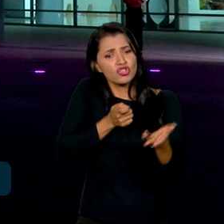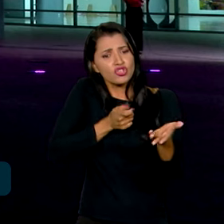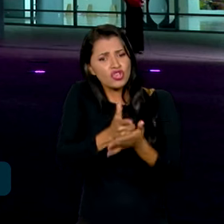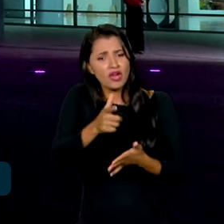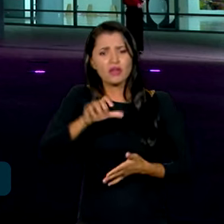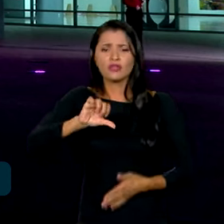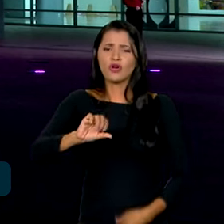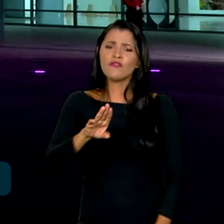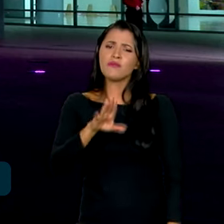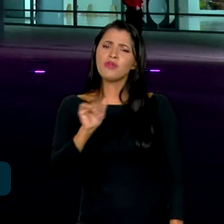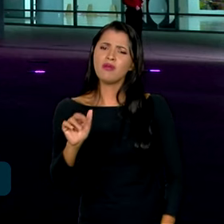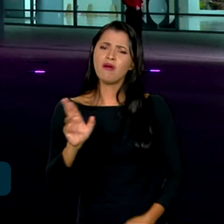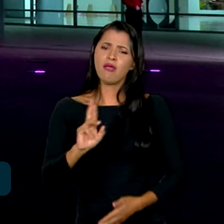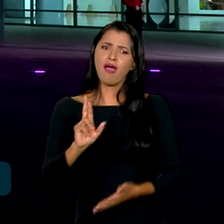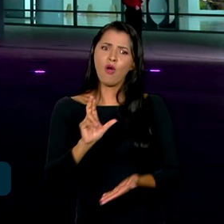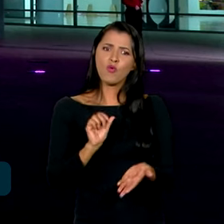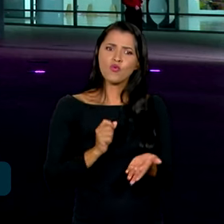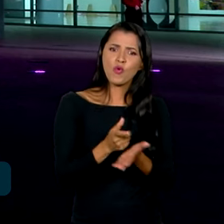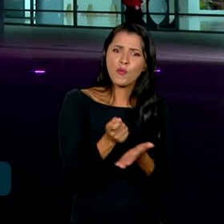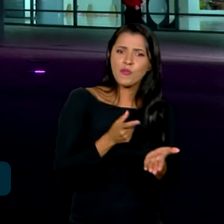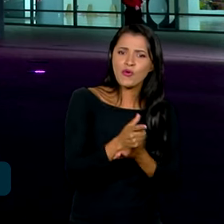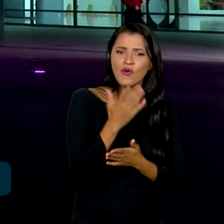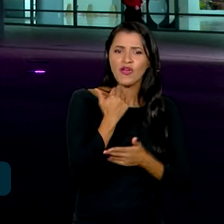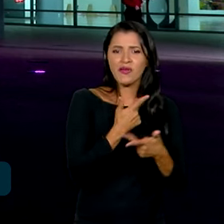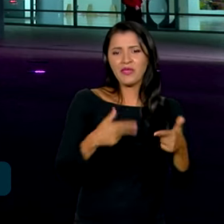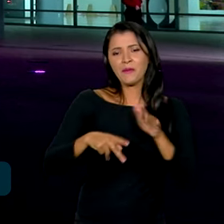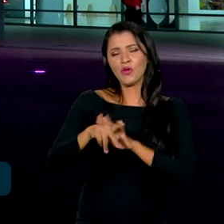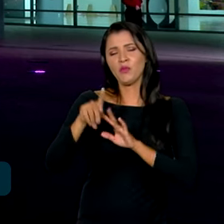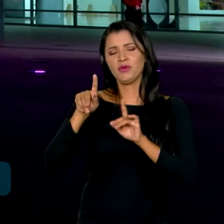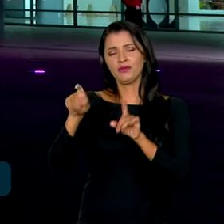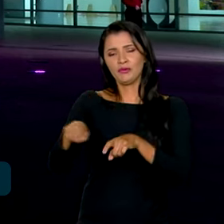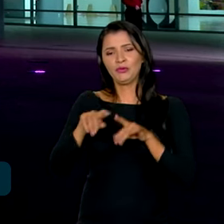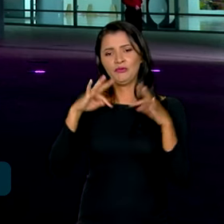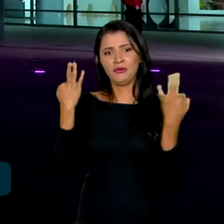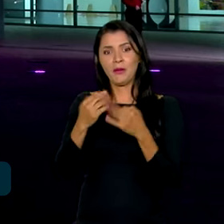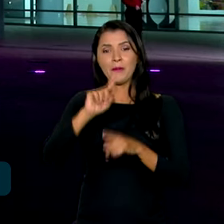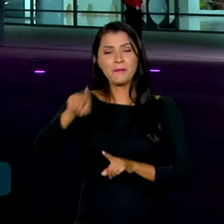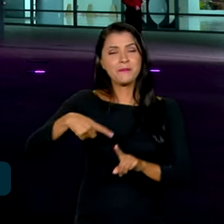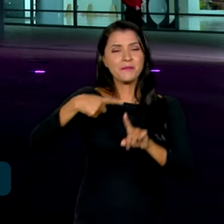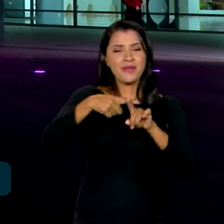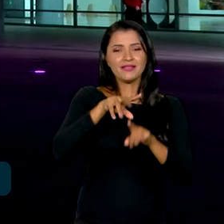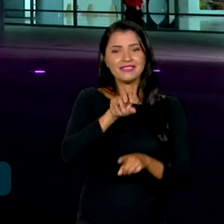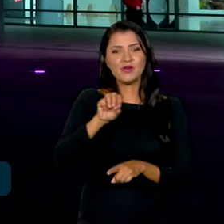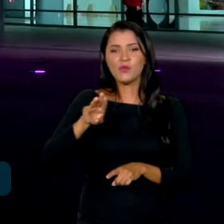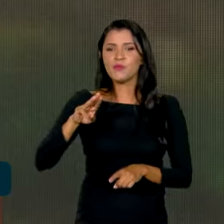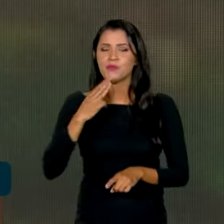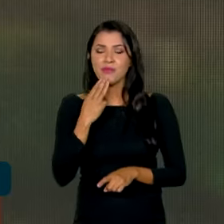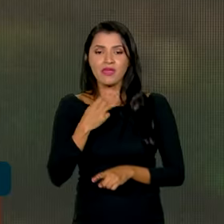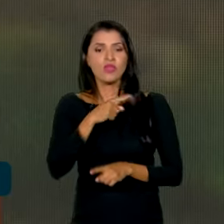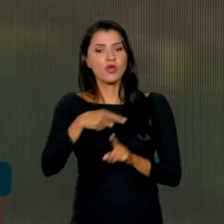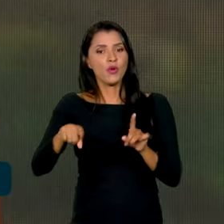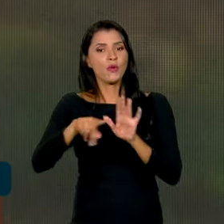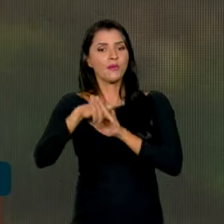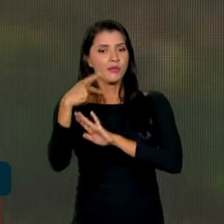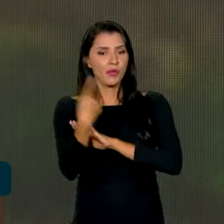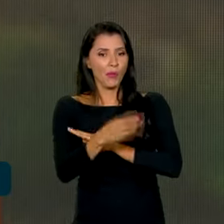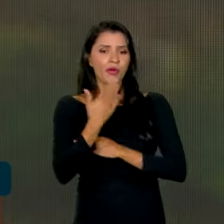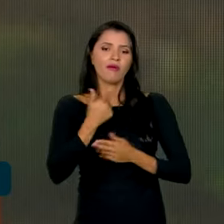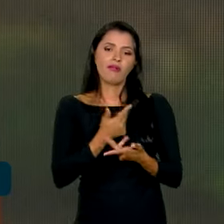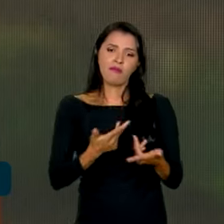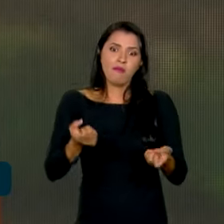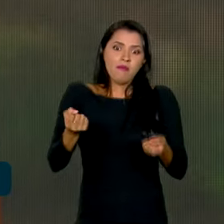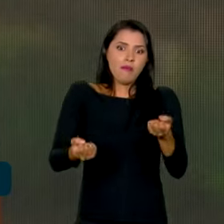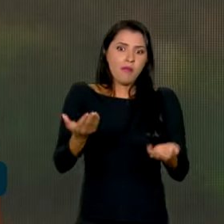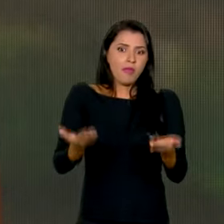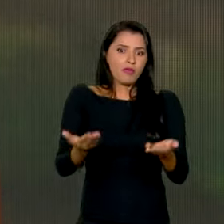9 bilhões de reais em alimentos da agricultura familiar e mais de 5 milhões e meio de toneladas de alimentos. Esse programa foi